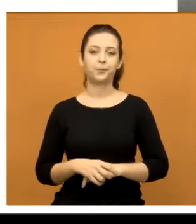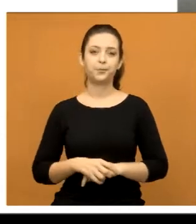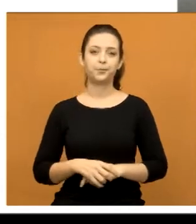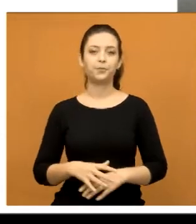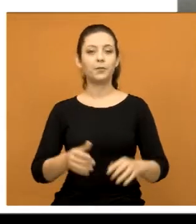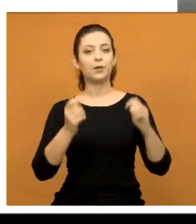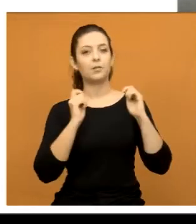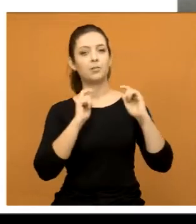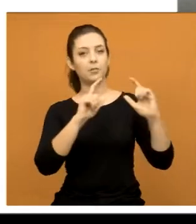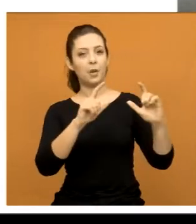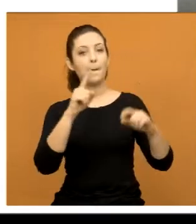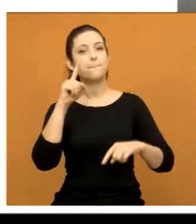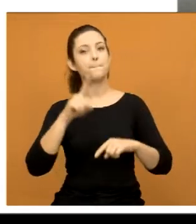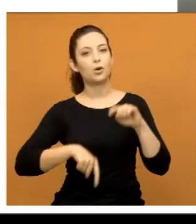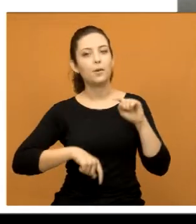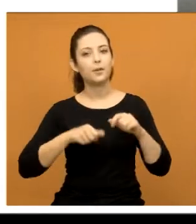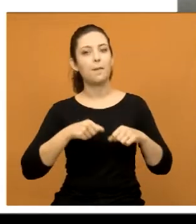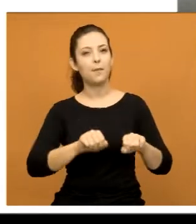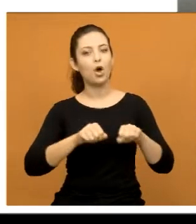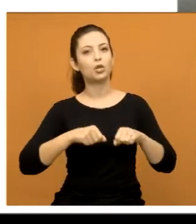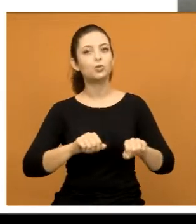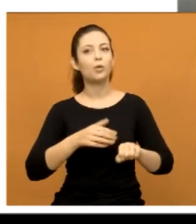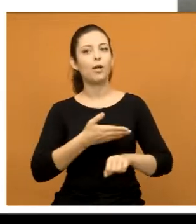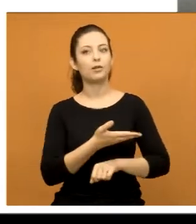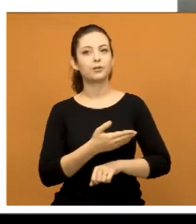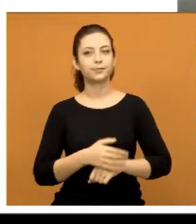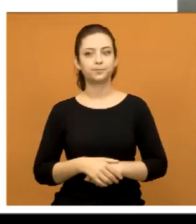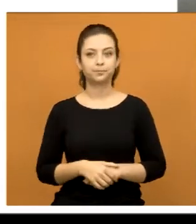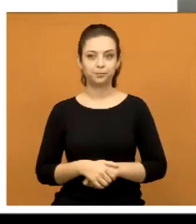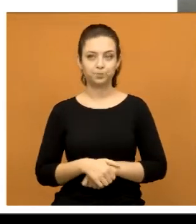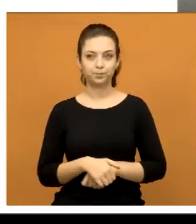Então tem que colocar a praca, proibido, moto, passar nesse local aí.